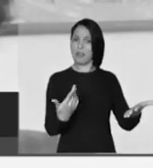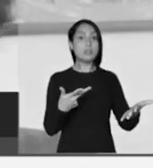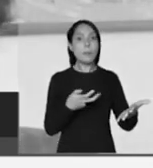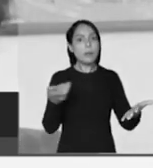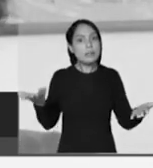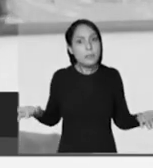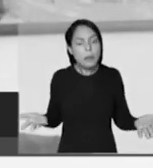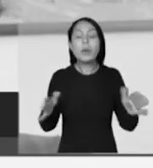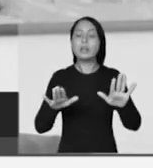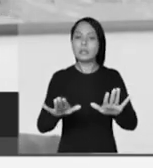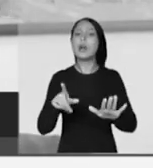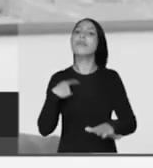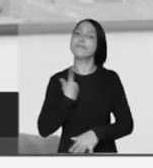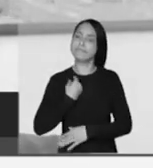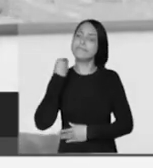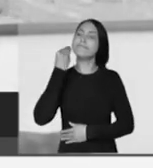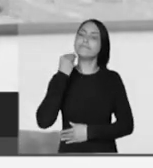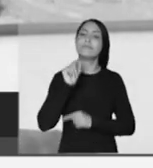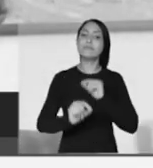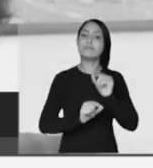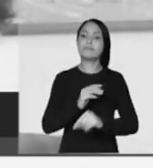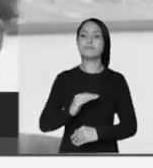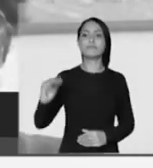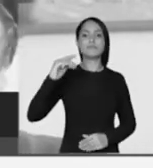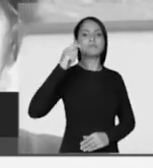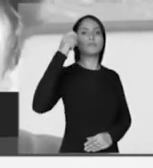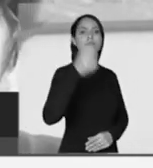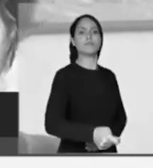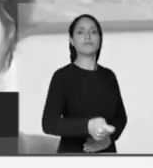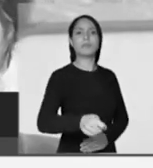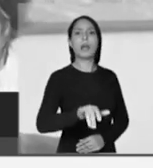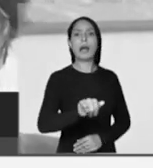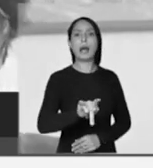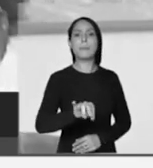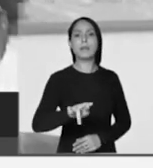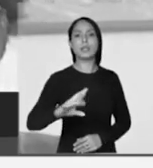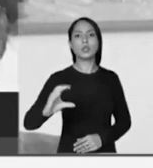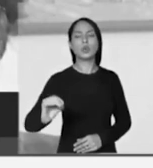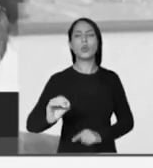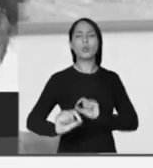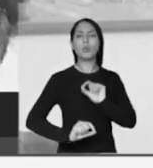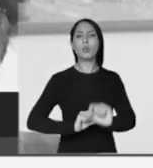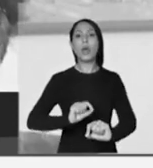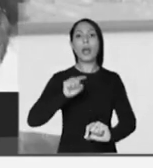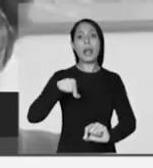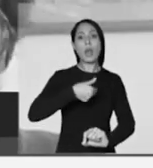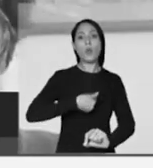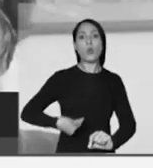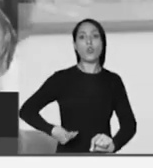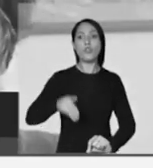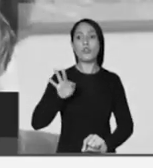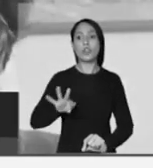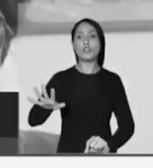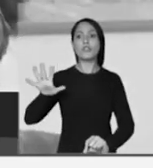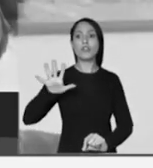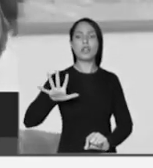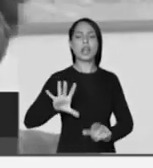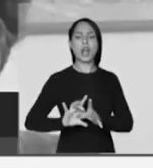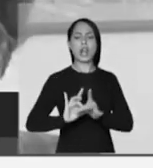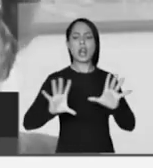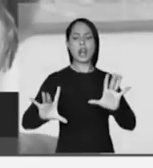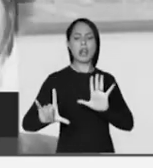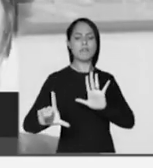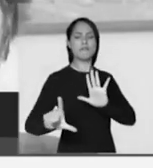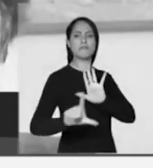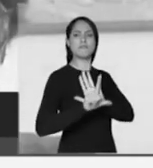Então, portanto, nós estamos viciando isso, o arbítrio. Esse arbítrio que faz com que o governo busque legislar, usurpando a